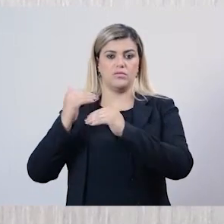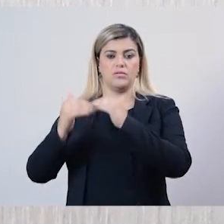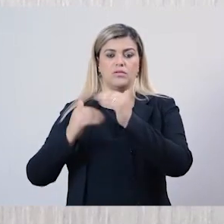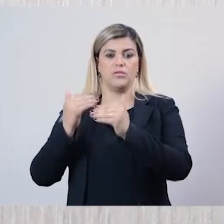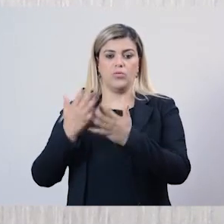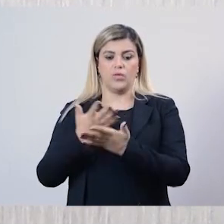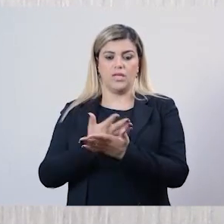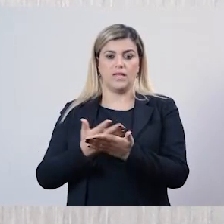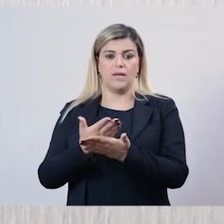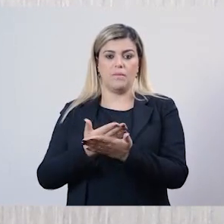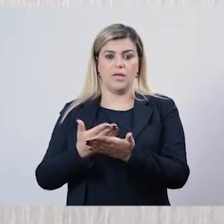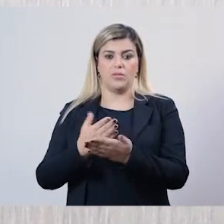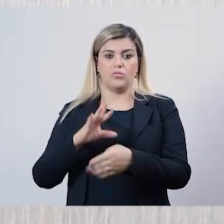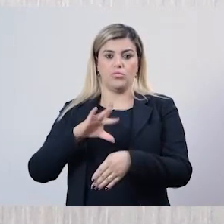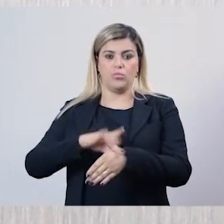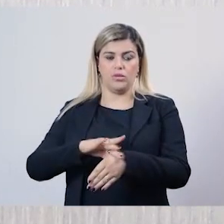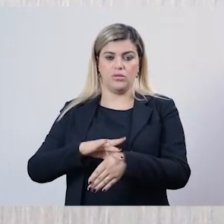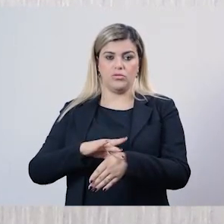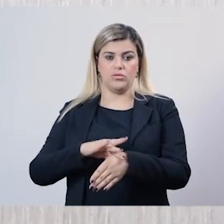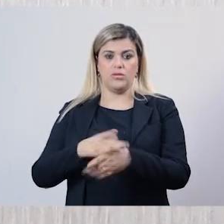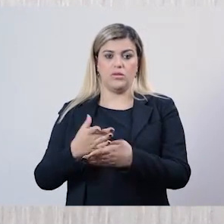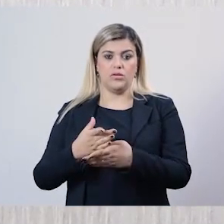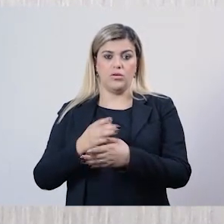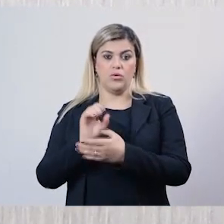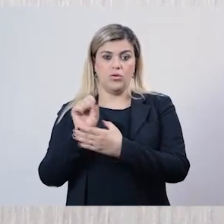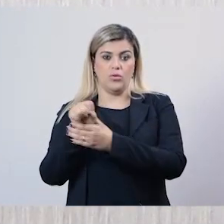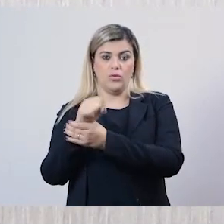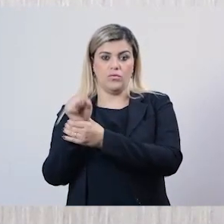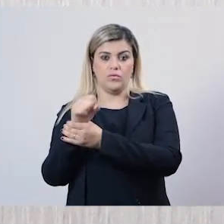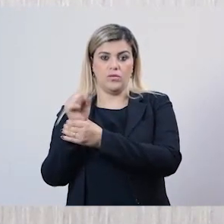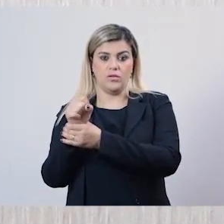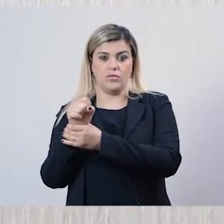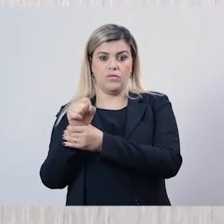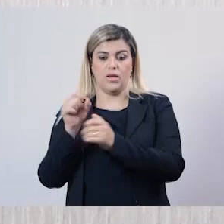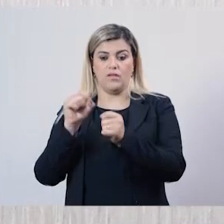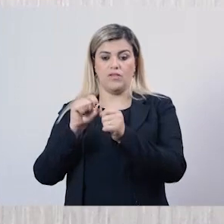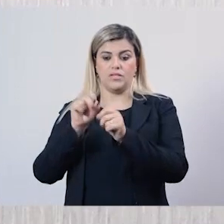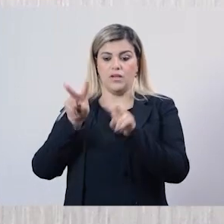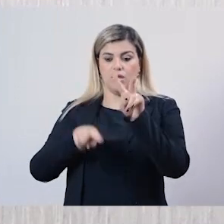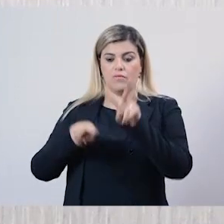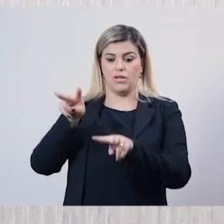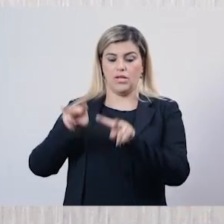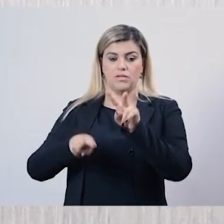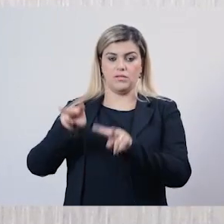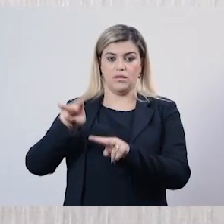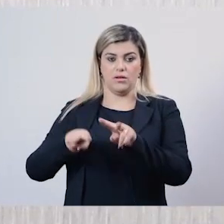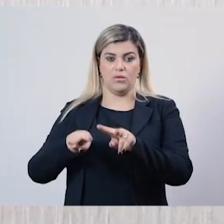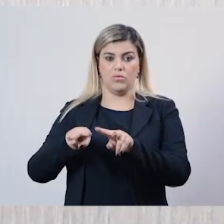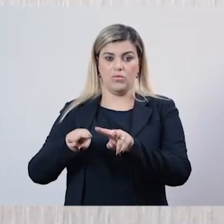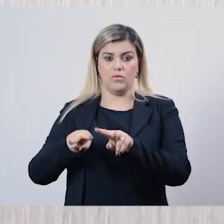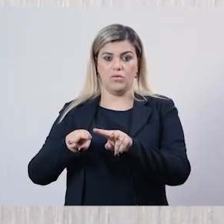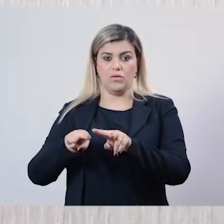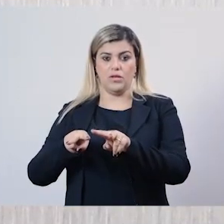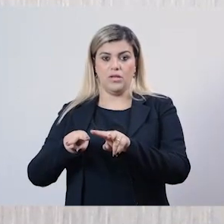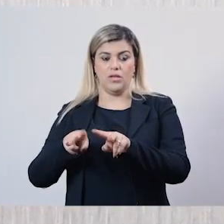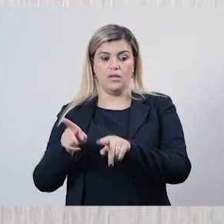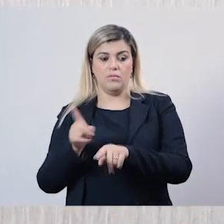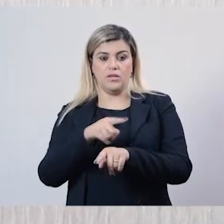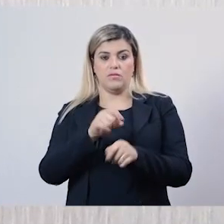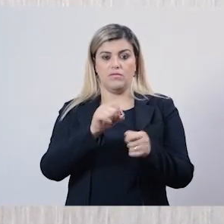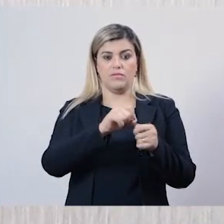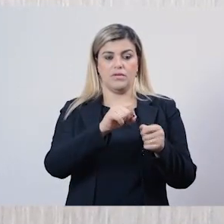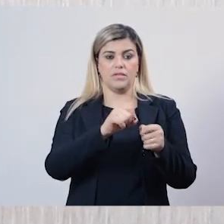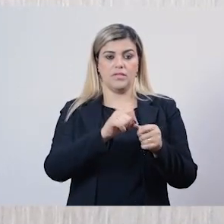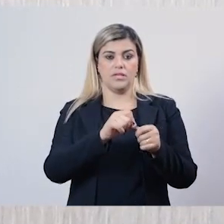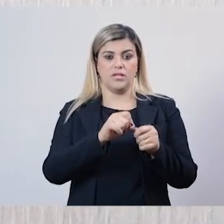do paciente. O fisioterapeuta fazia a avaliação e a gente executava o tratamento, todo o